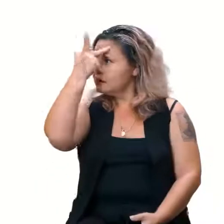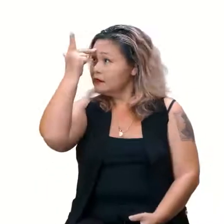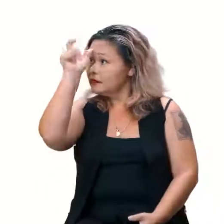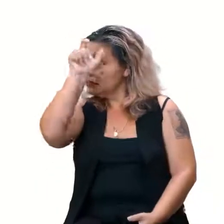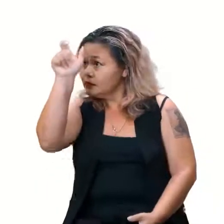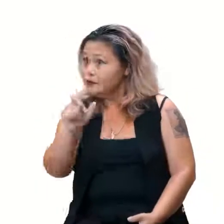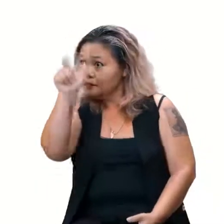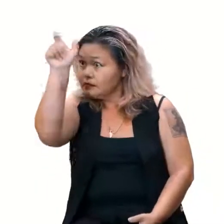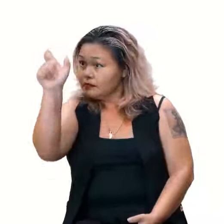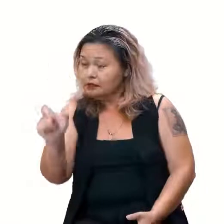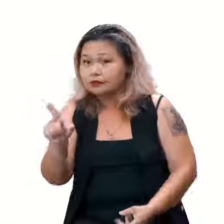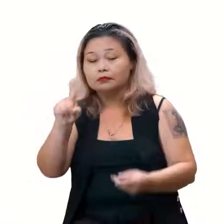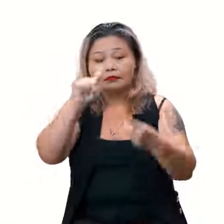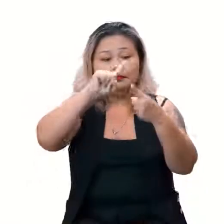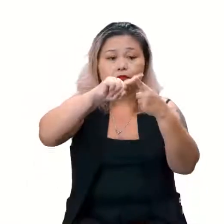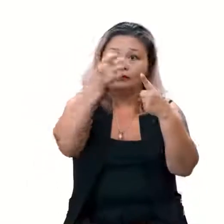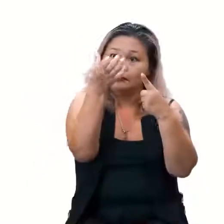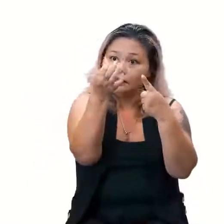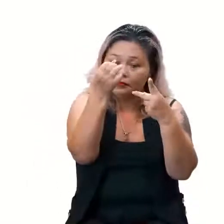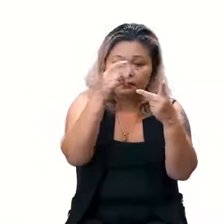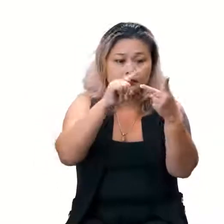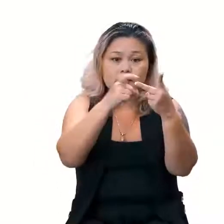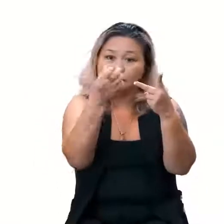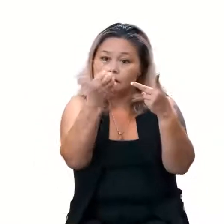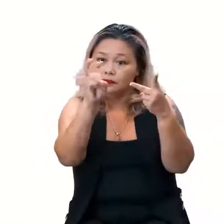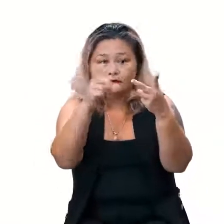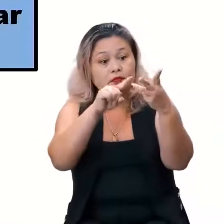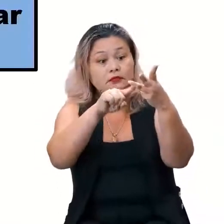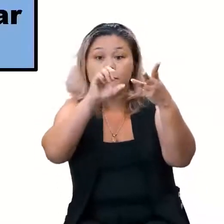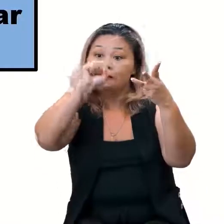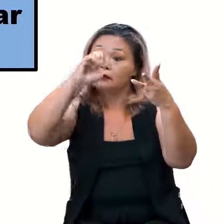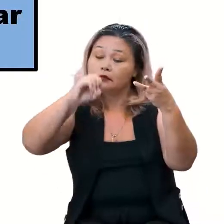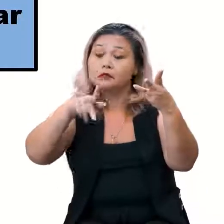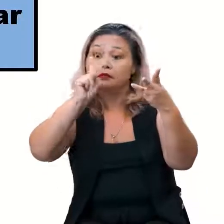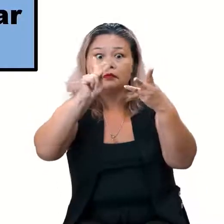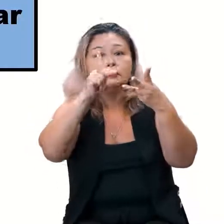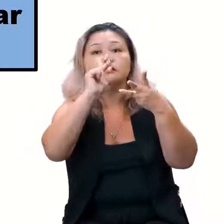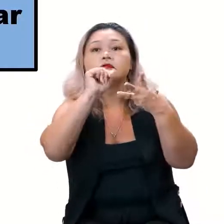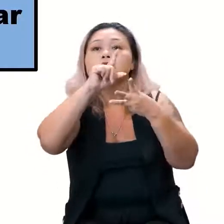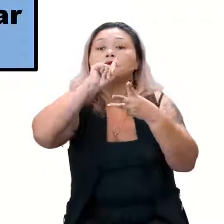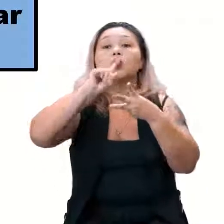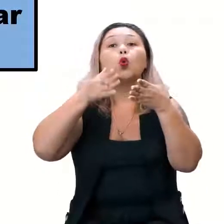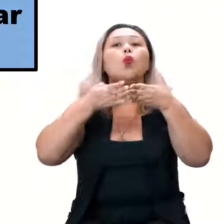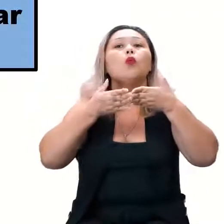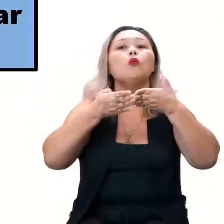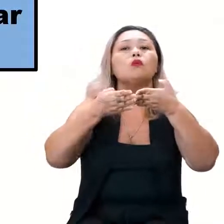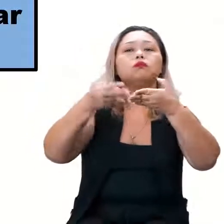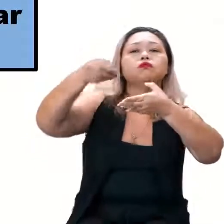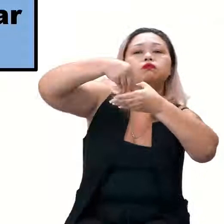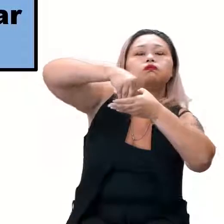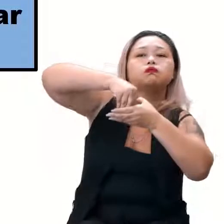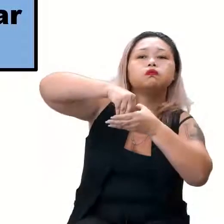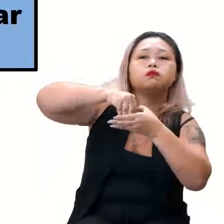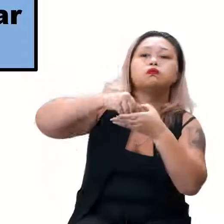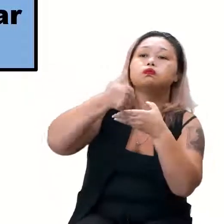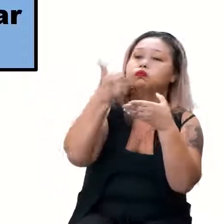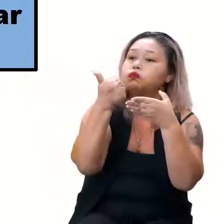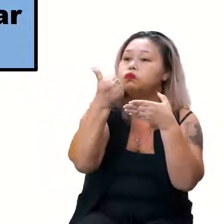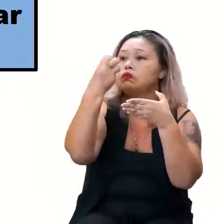quilos, 65 e outro com 80. O barco só suporta... 130 quilos.